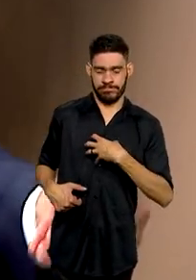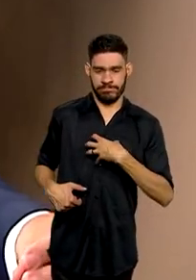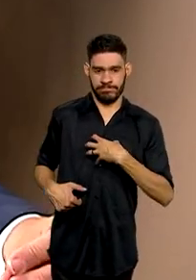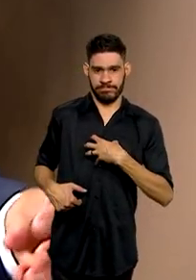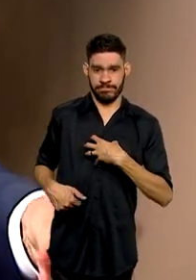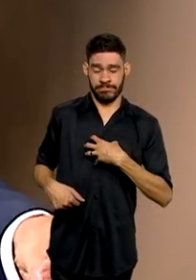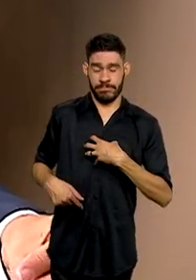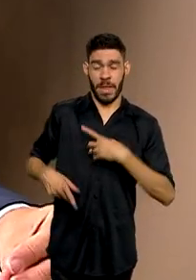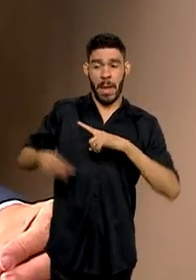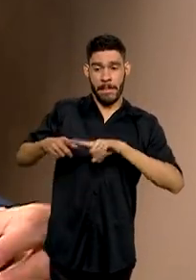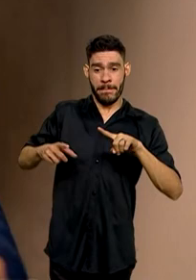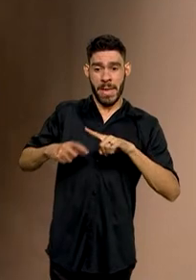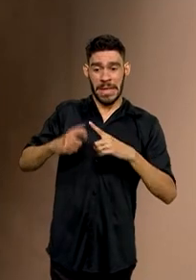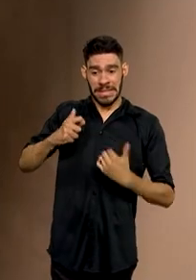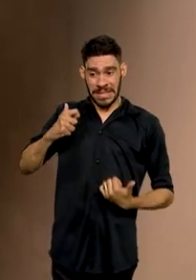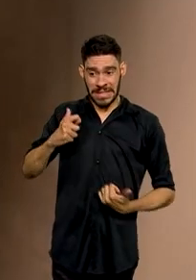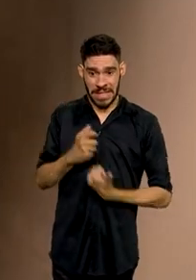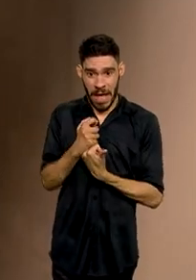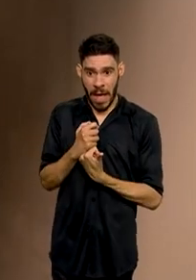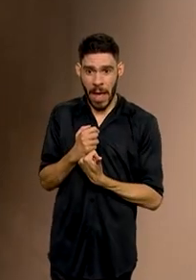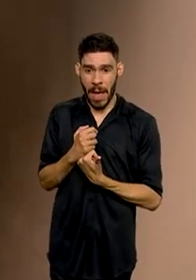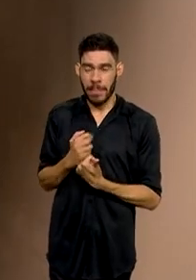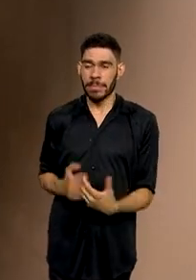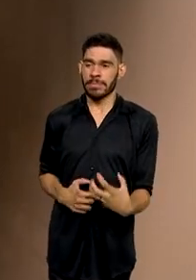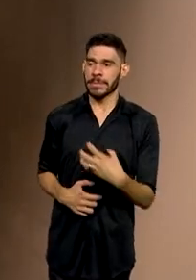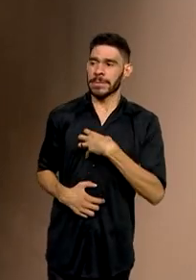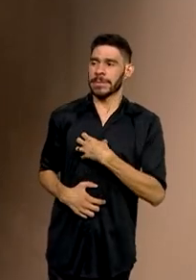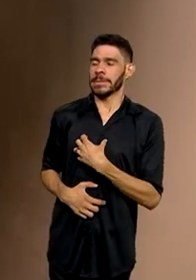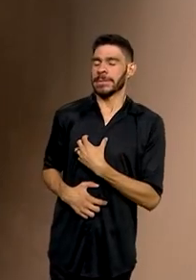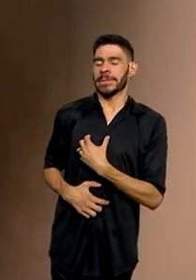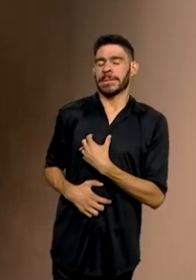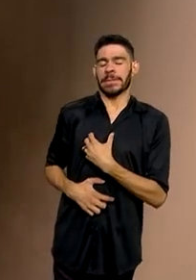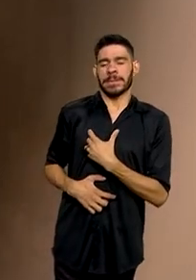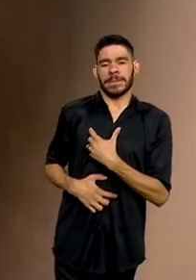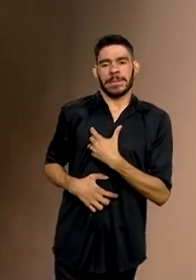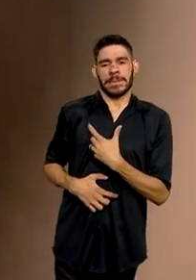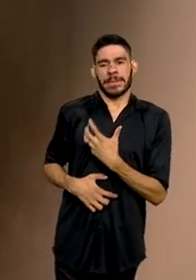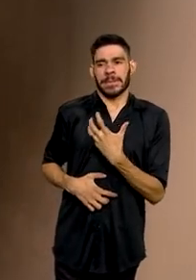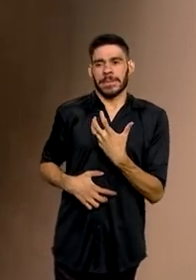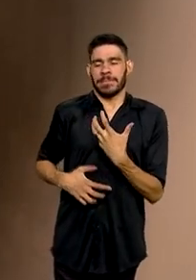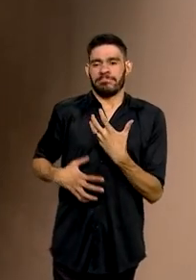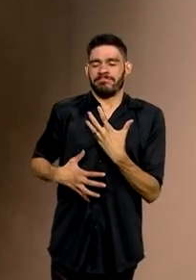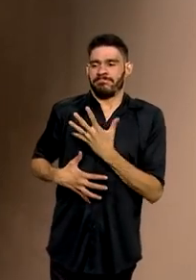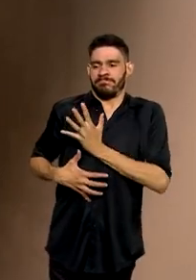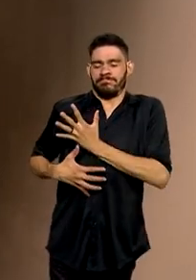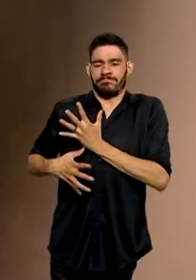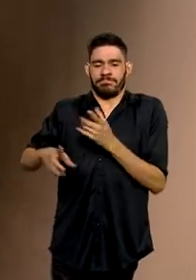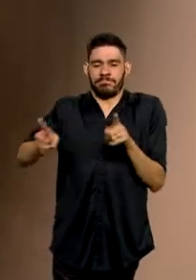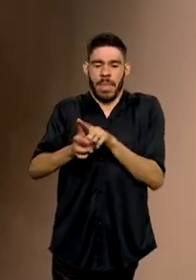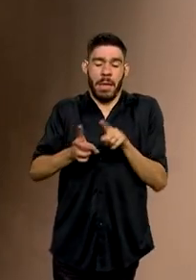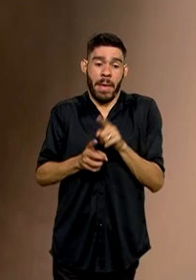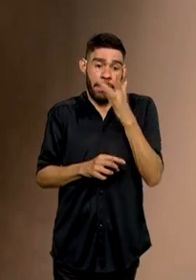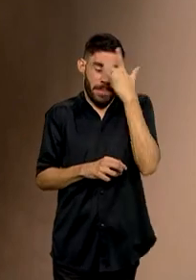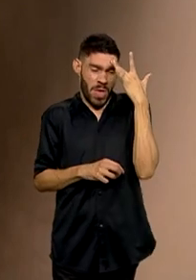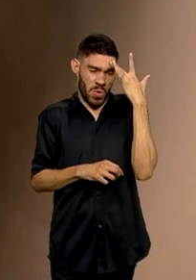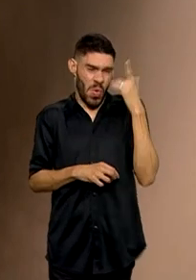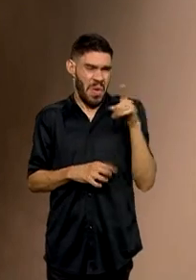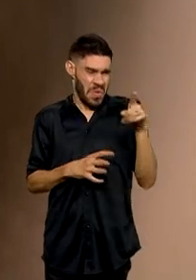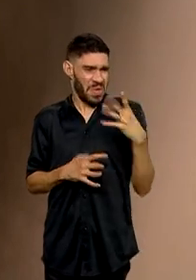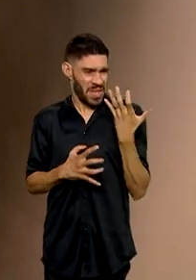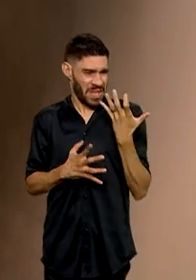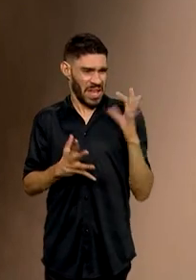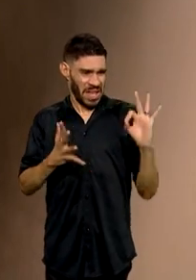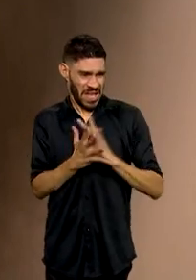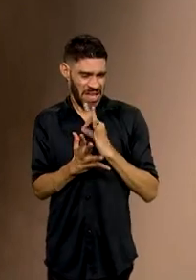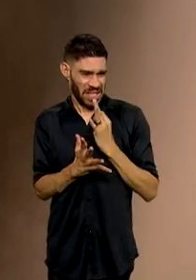alguém apoia a ajuda, sente no coração. Então, veja, mais ali também, pegar essa pessoa. Você está inscrita no